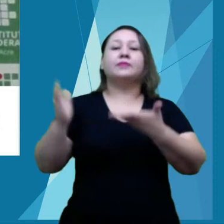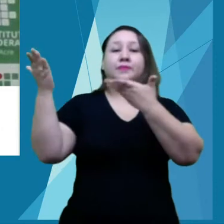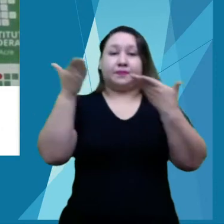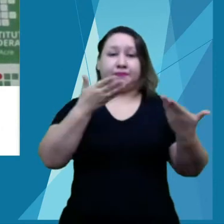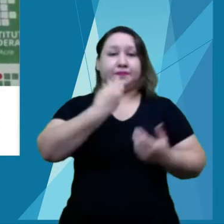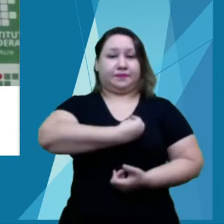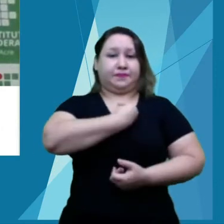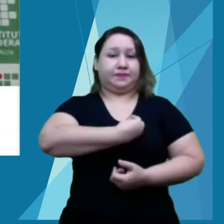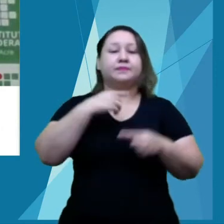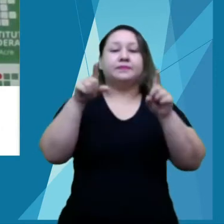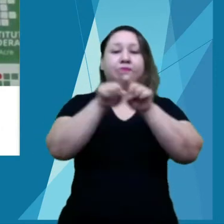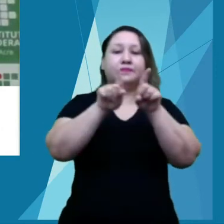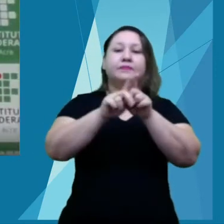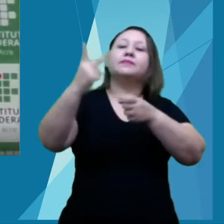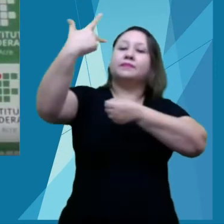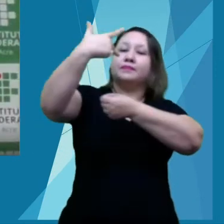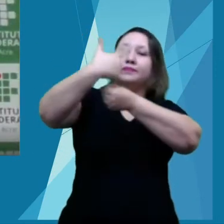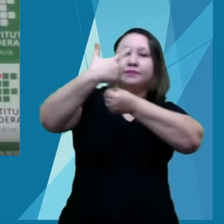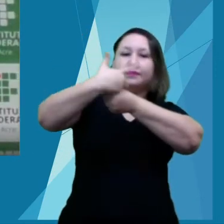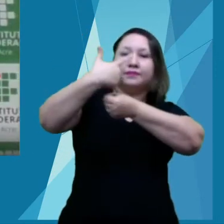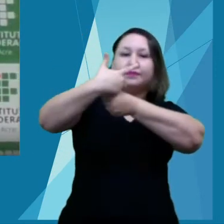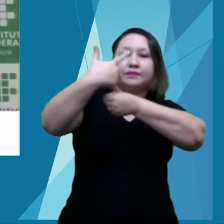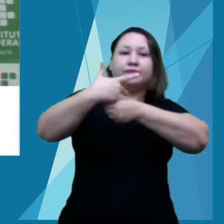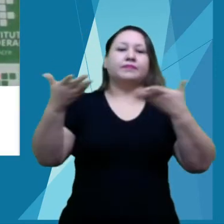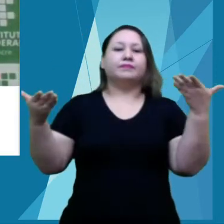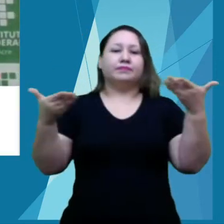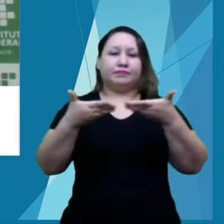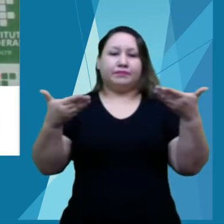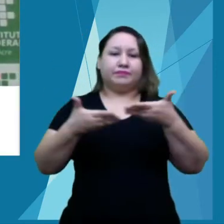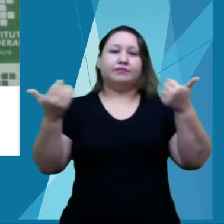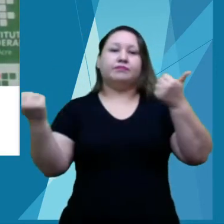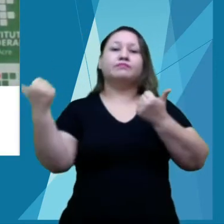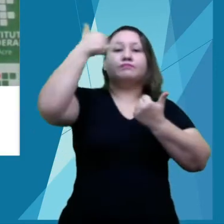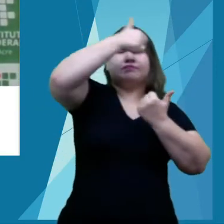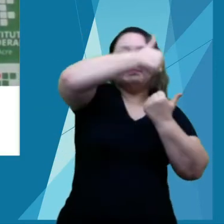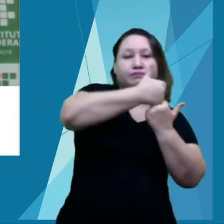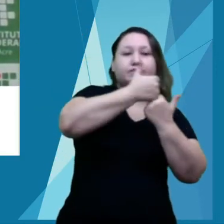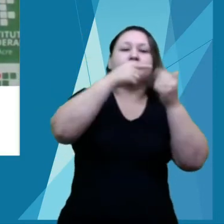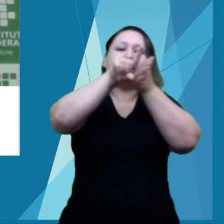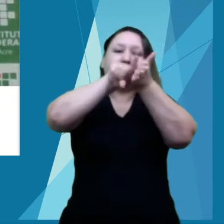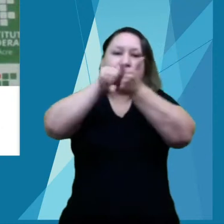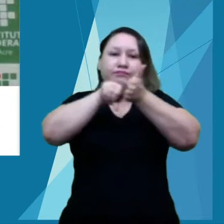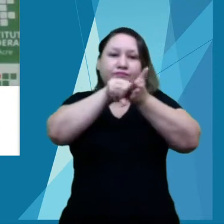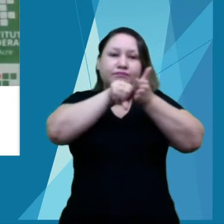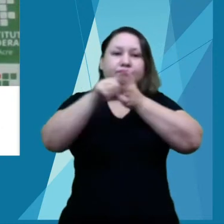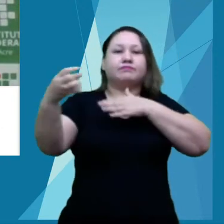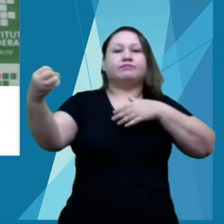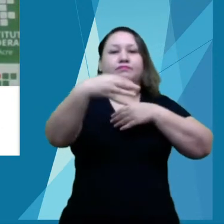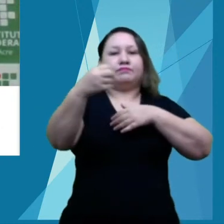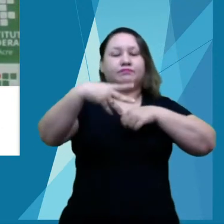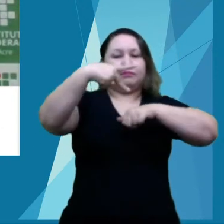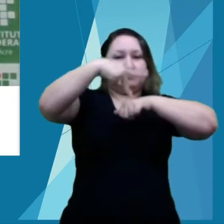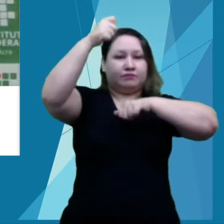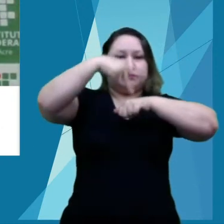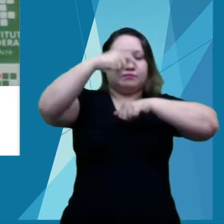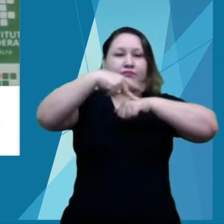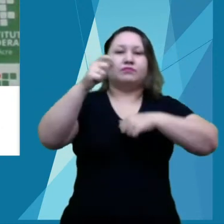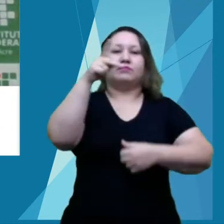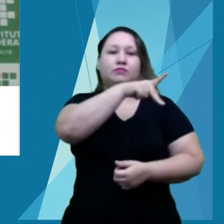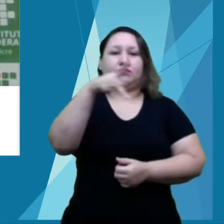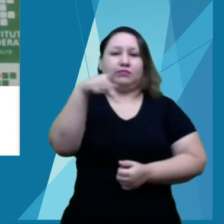videoconferência dessa solenidade, o pró-reitor de Pesquisa, Inovação e Pós-Graduação, professor